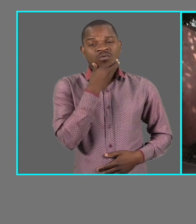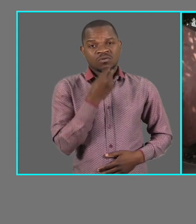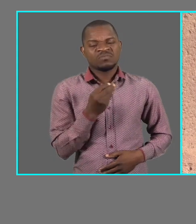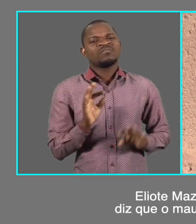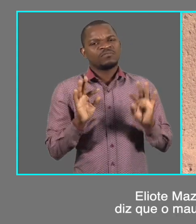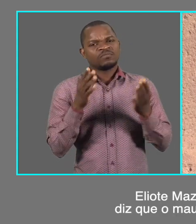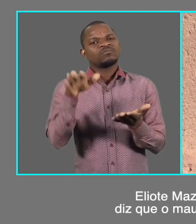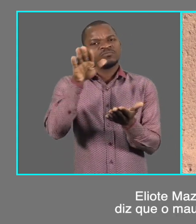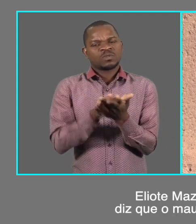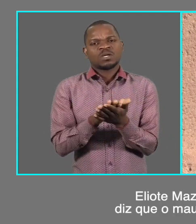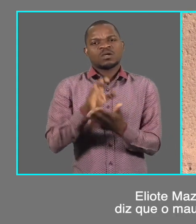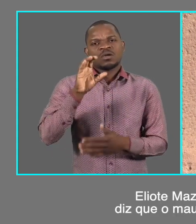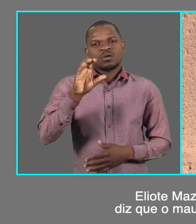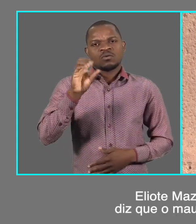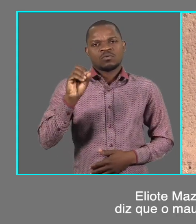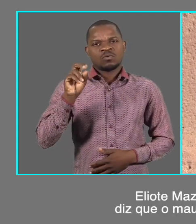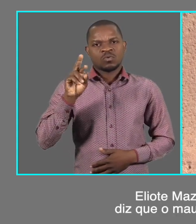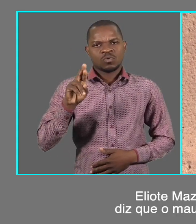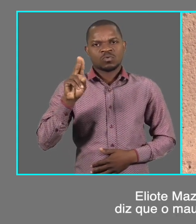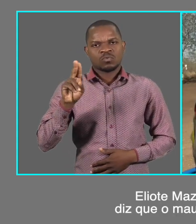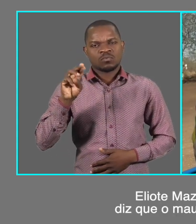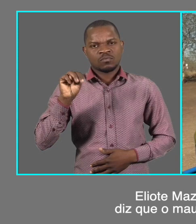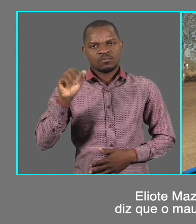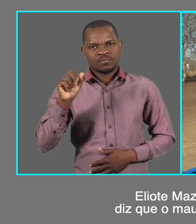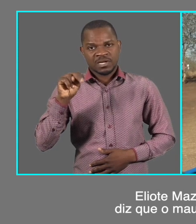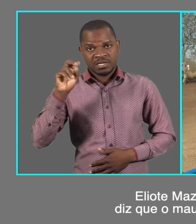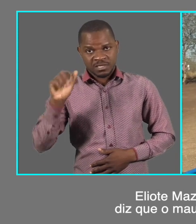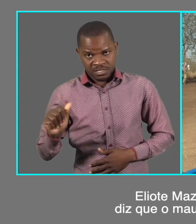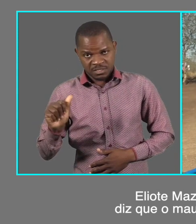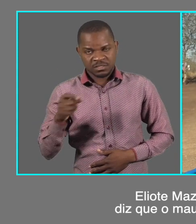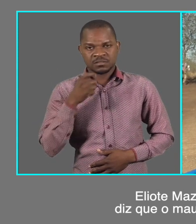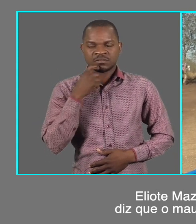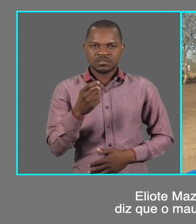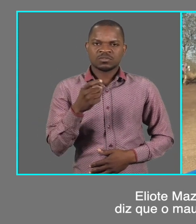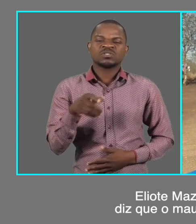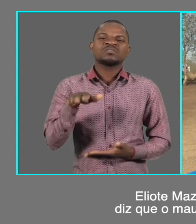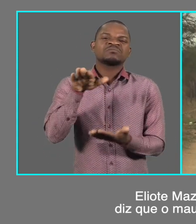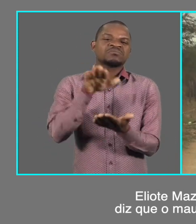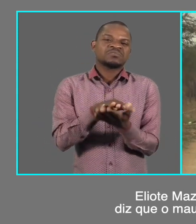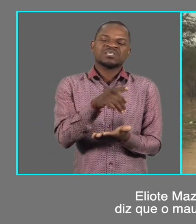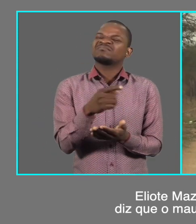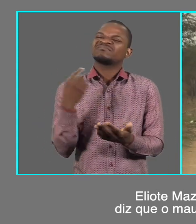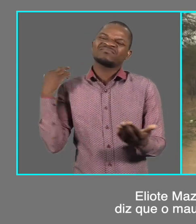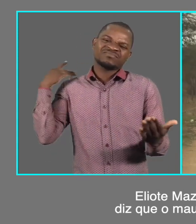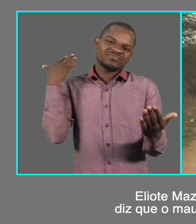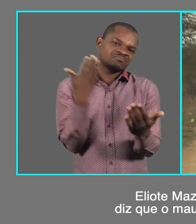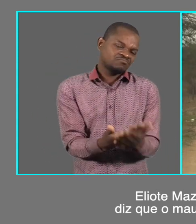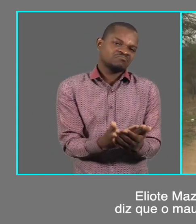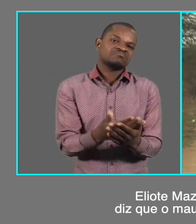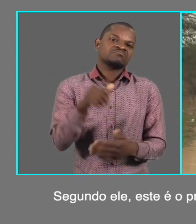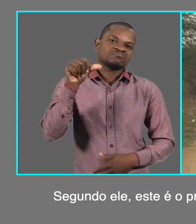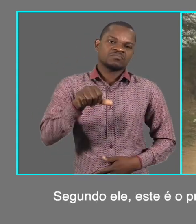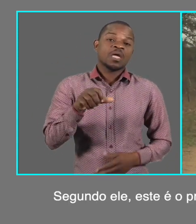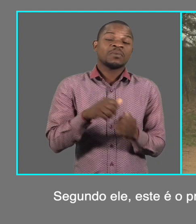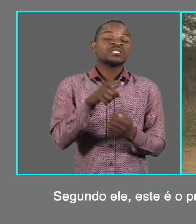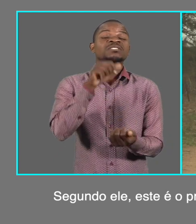O senhor Elete Masive, morador de Corumana, diz que o mau estado daquela via já é antigo.